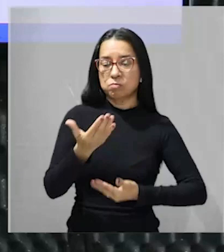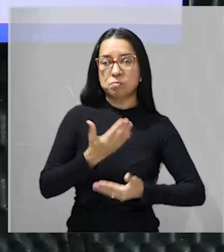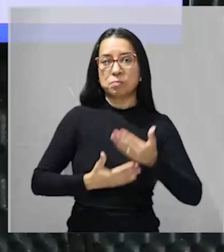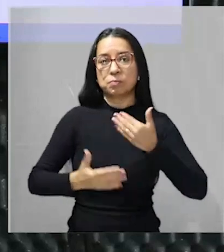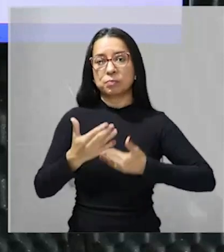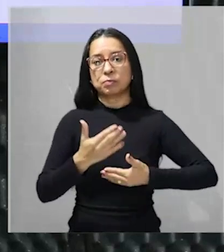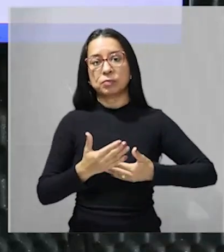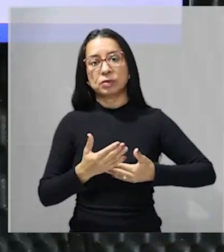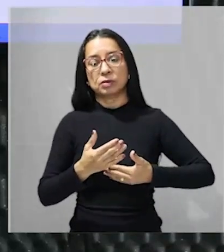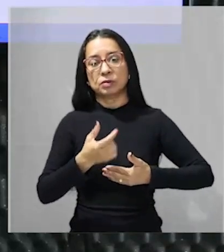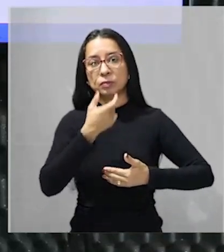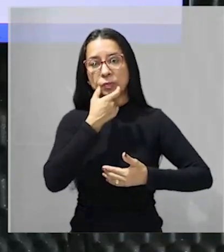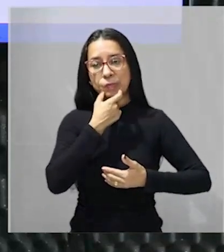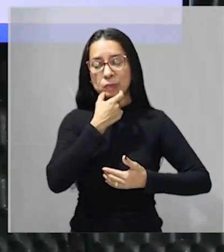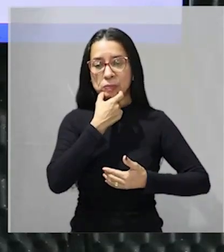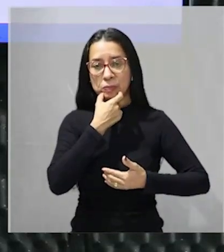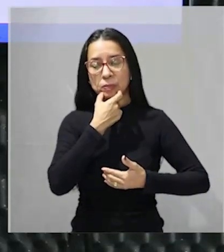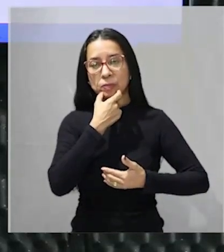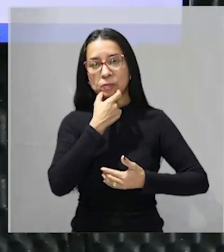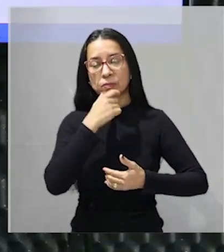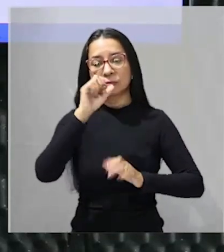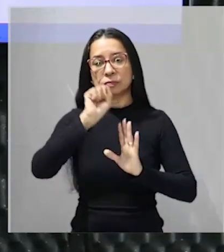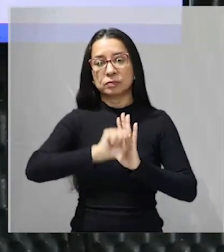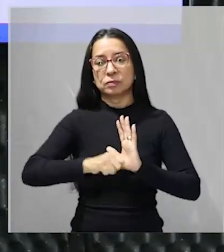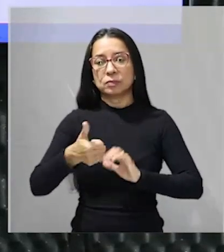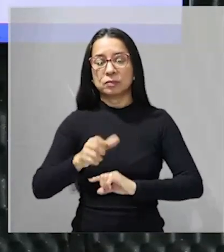mais na Inglaterra no século XIX